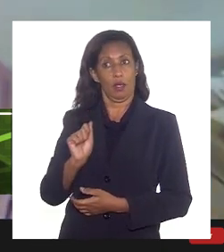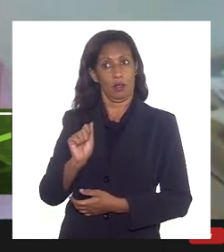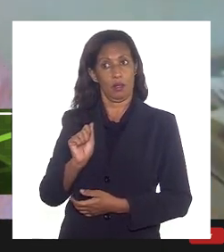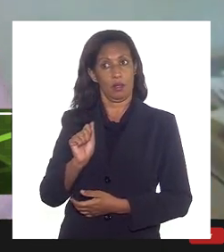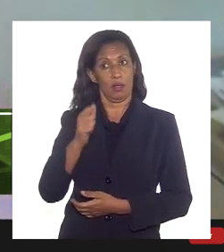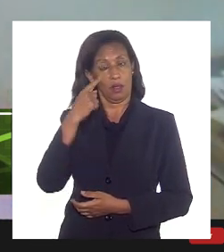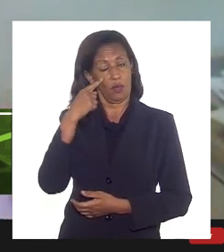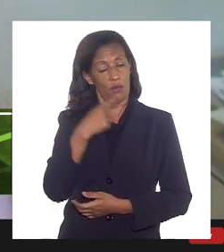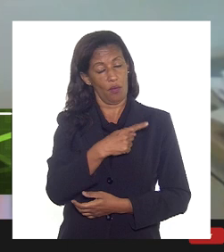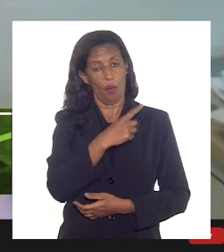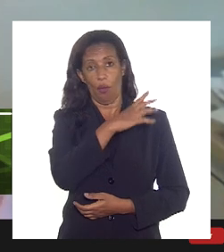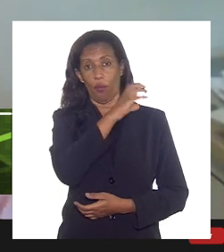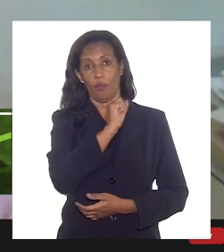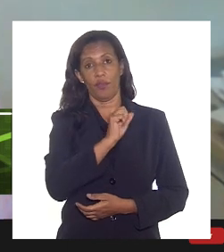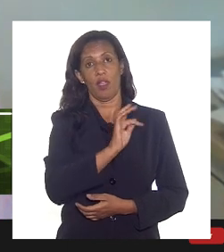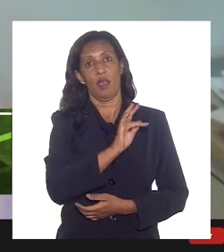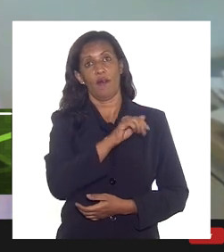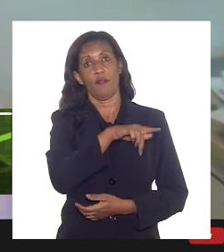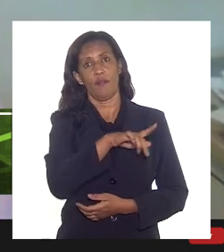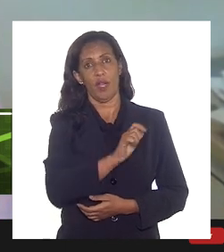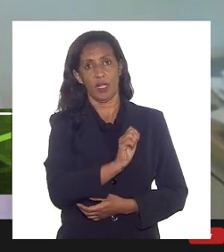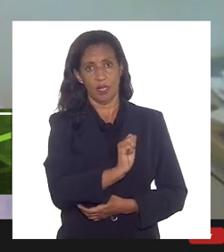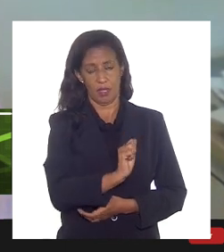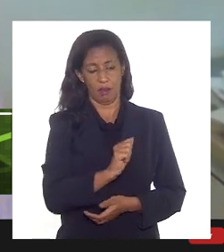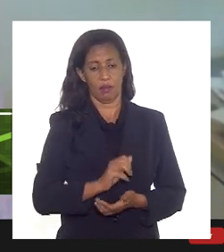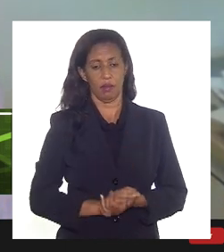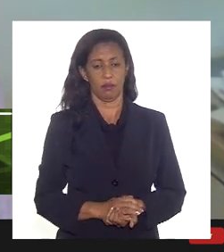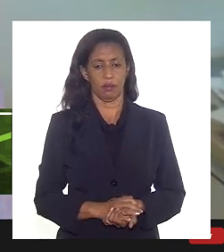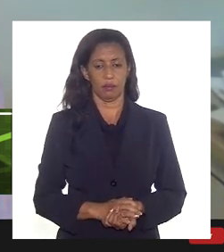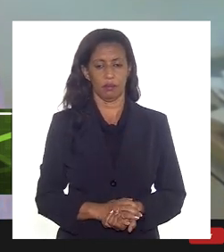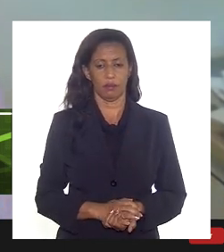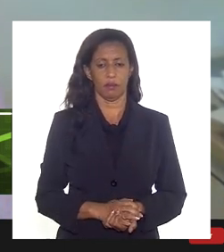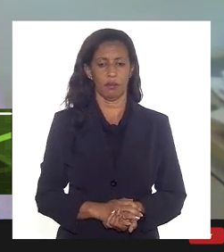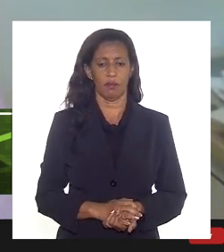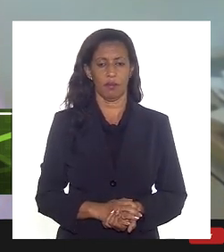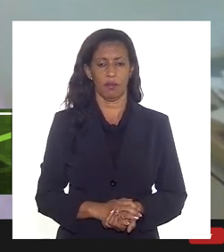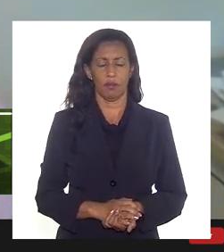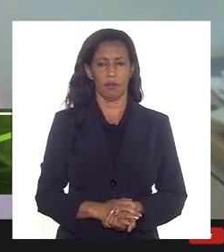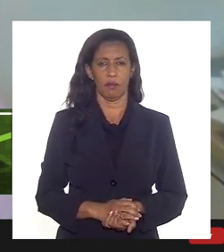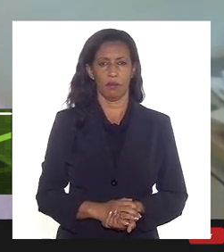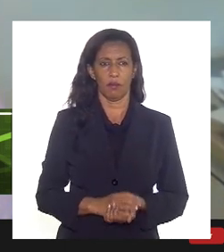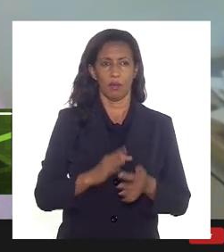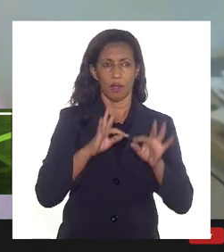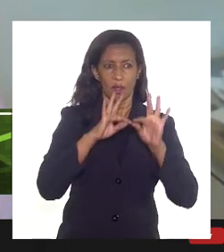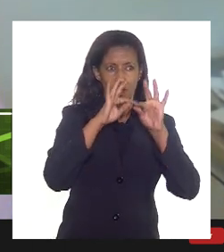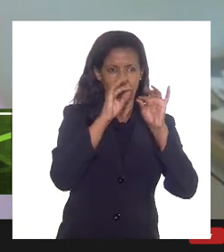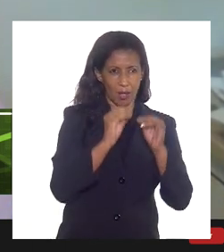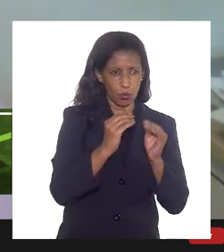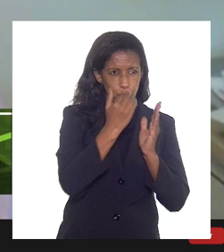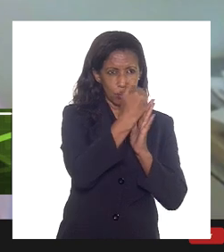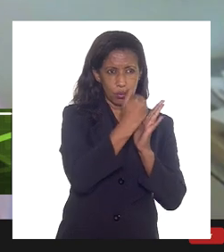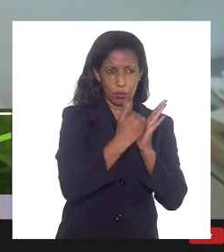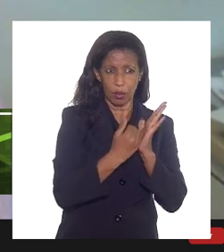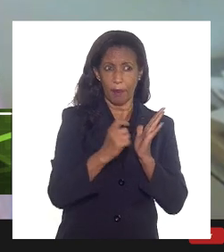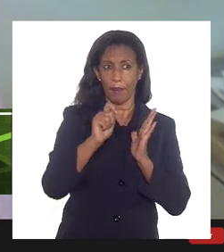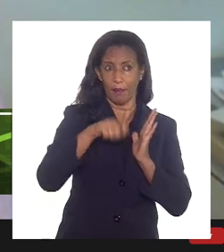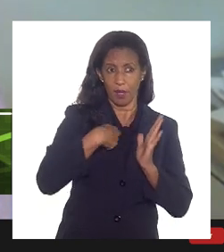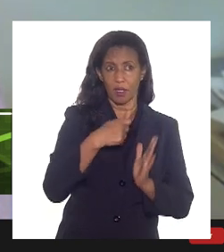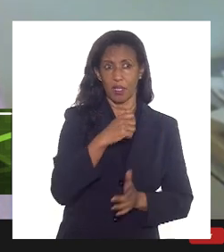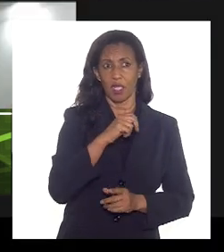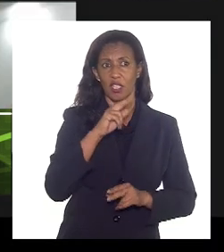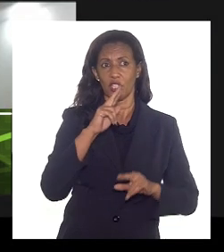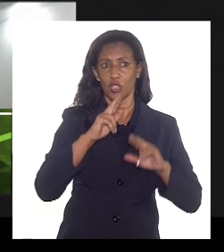a fazer, se está tudo sendo encaminhado para a gente assinar agora em junho, Luiz.